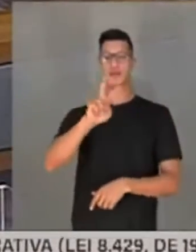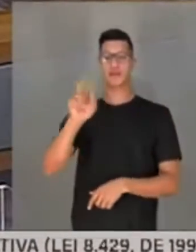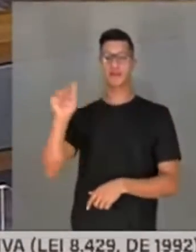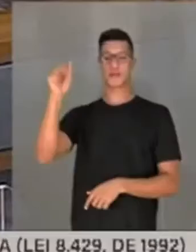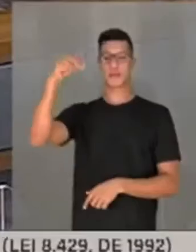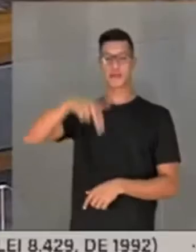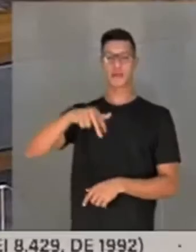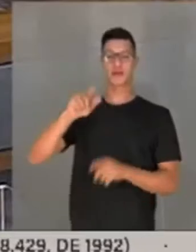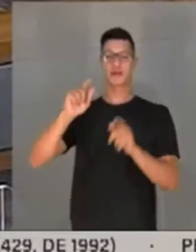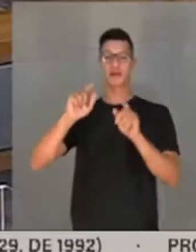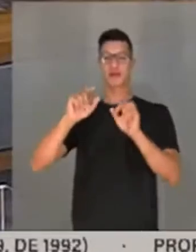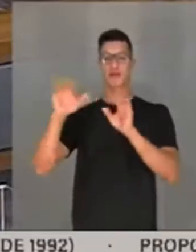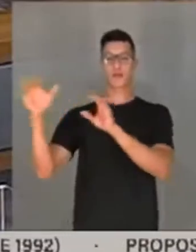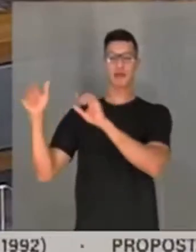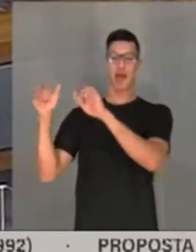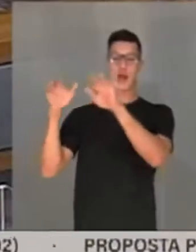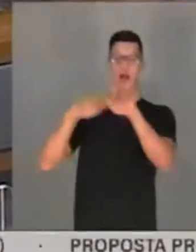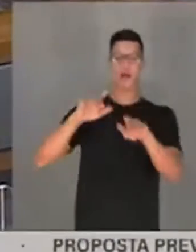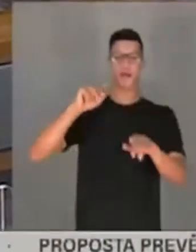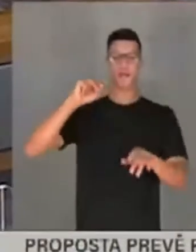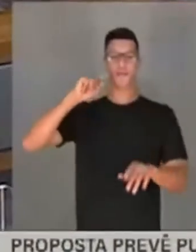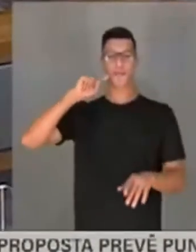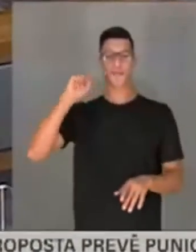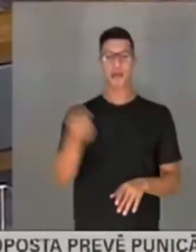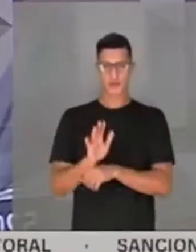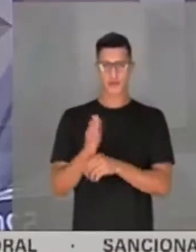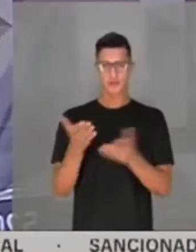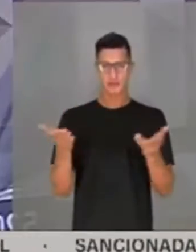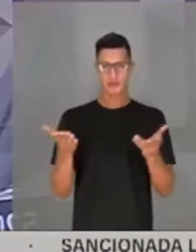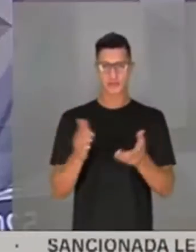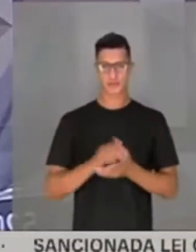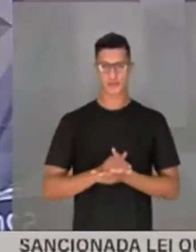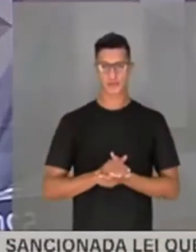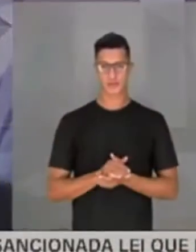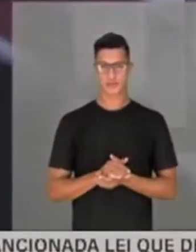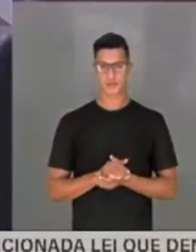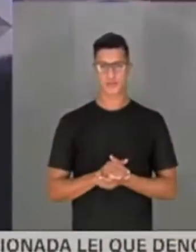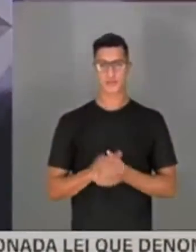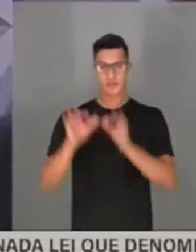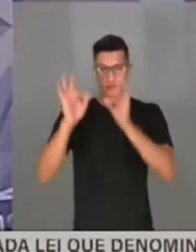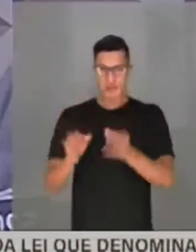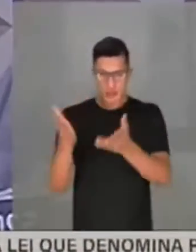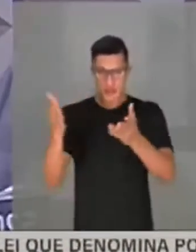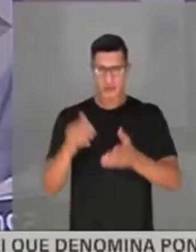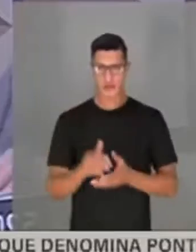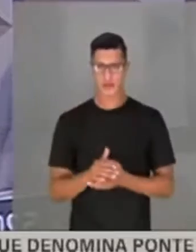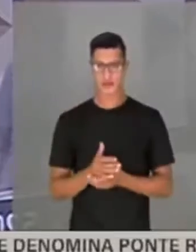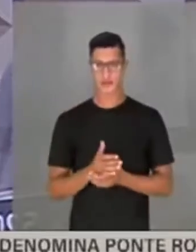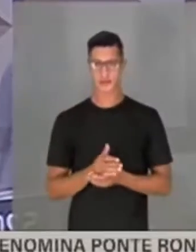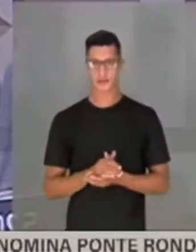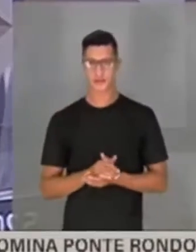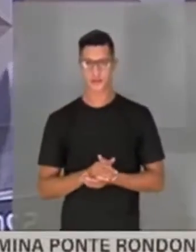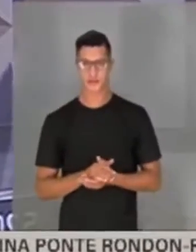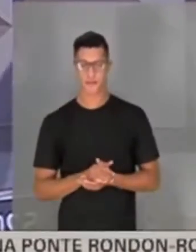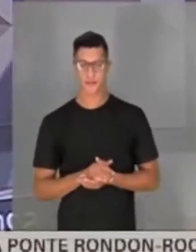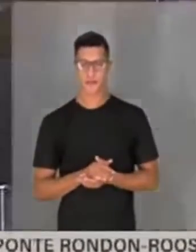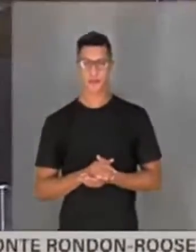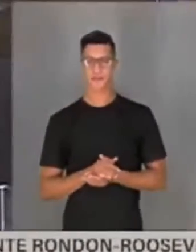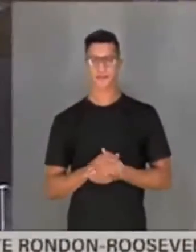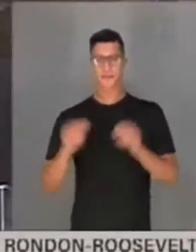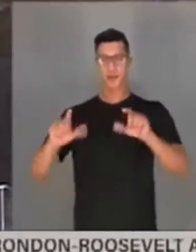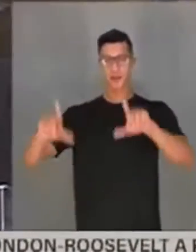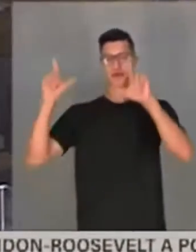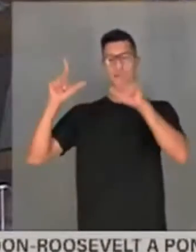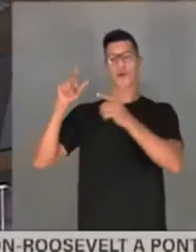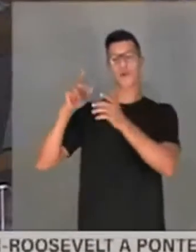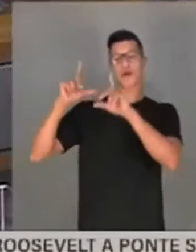que reuniu milhares de pessoas, senador Rogério. Essa inauguração aí, é um vídeo não, é uma foto